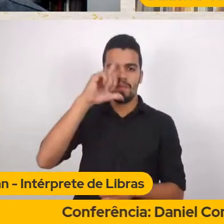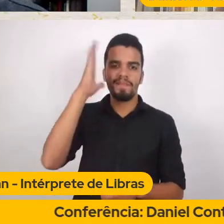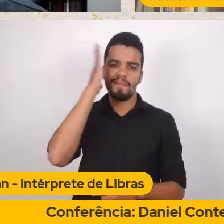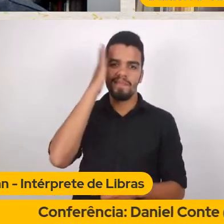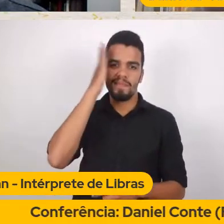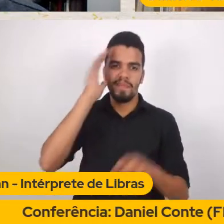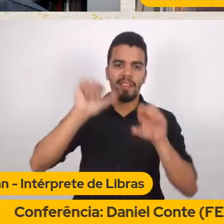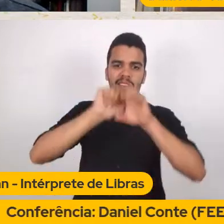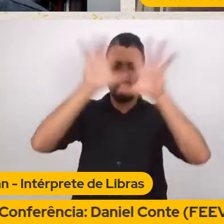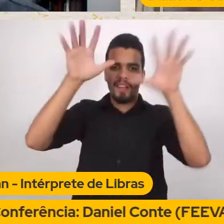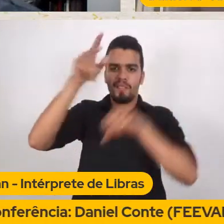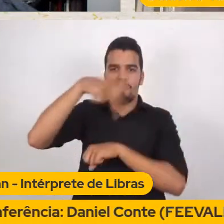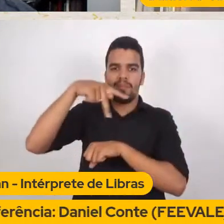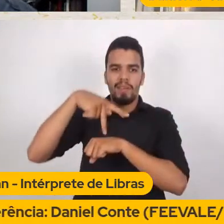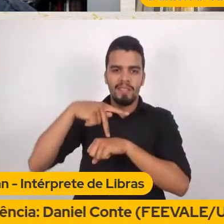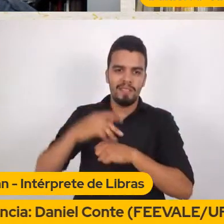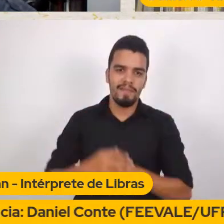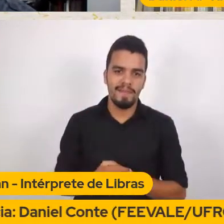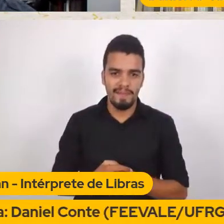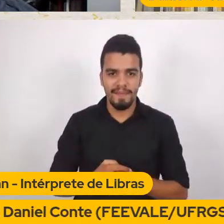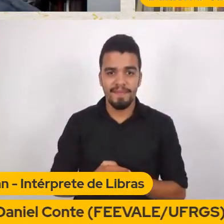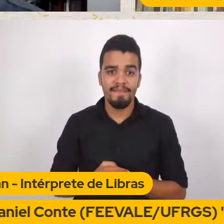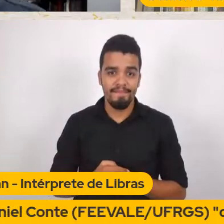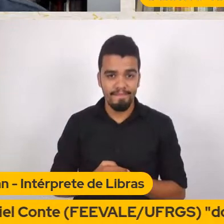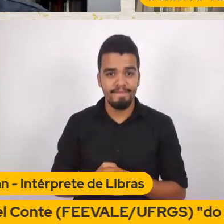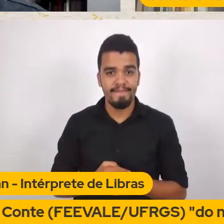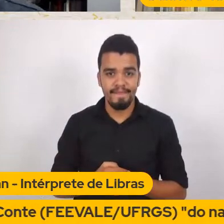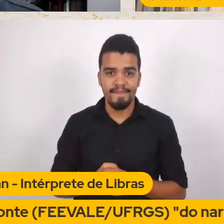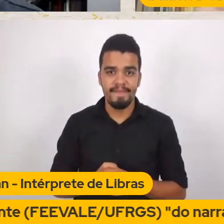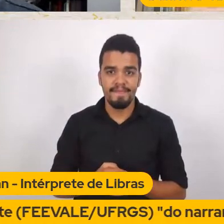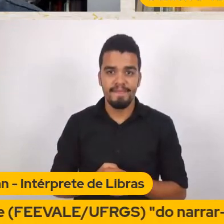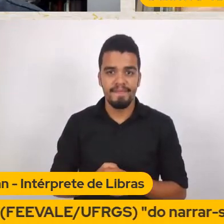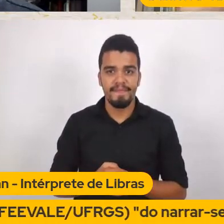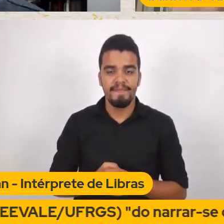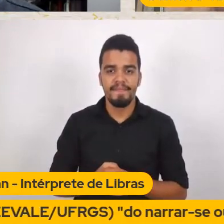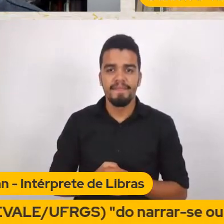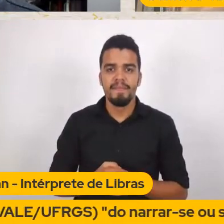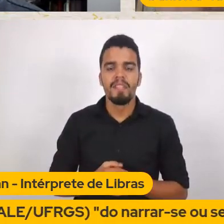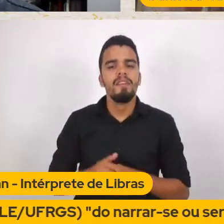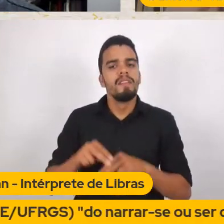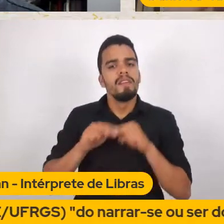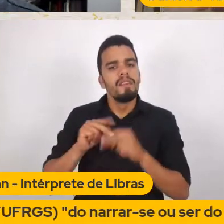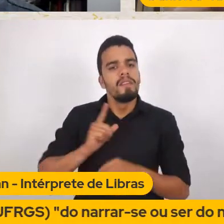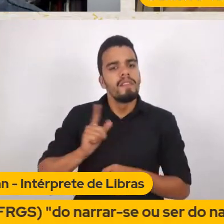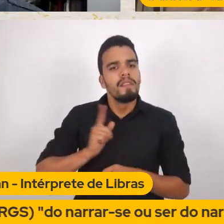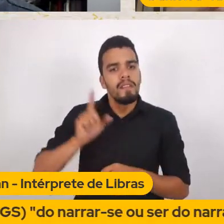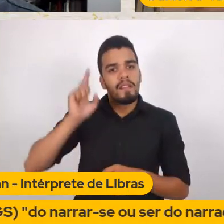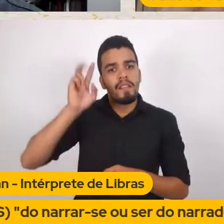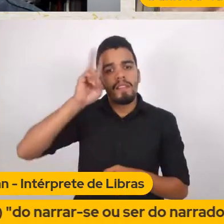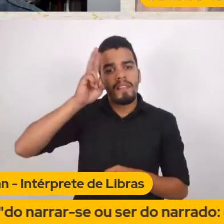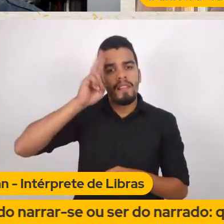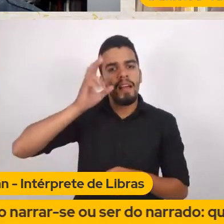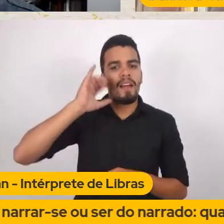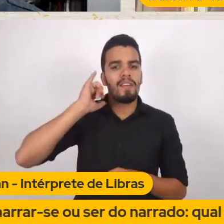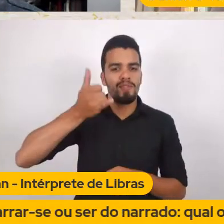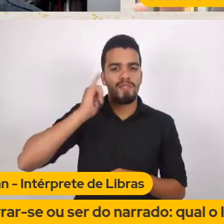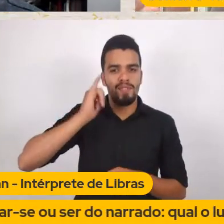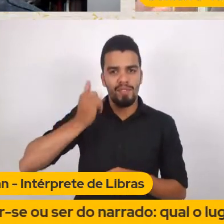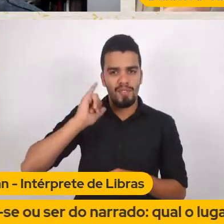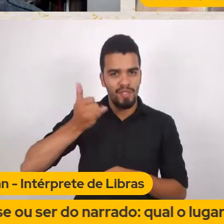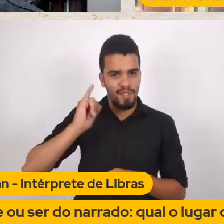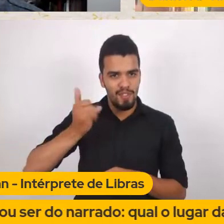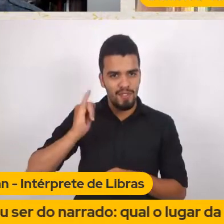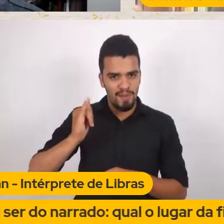Olha só Olha só O que as narrativas Prontas Elas causam